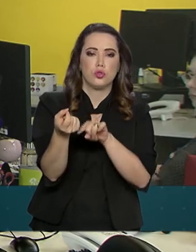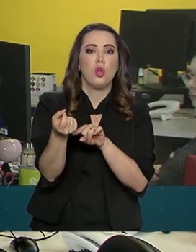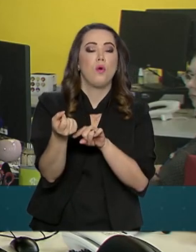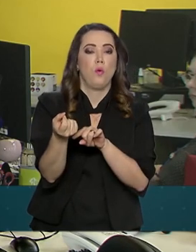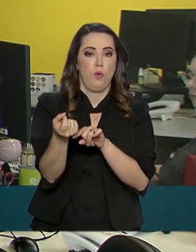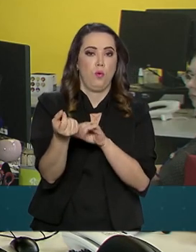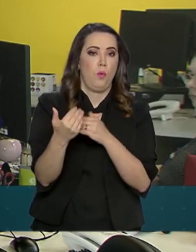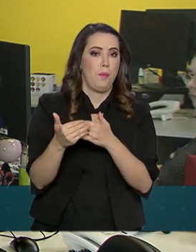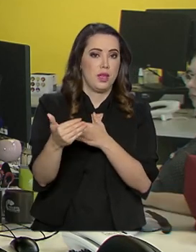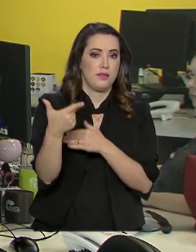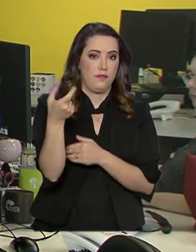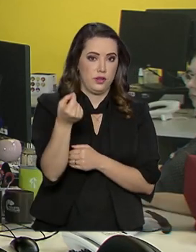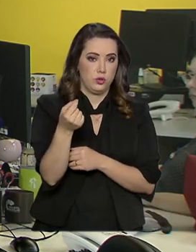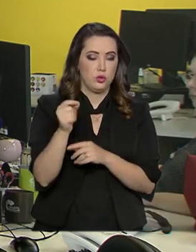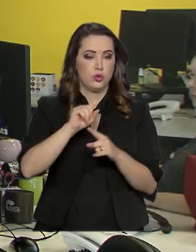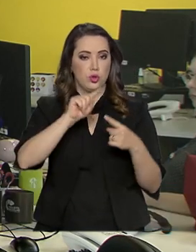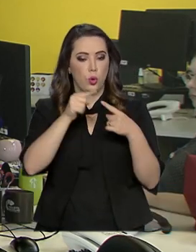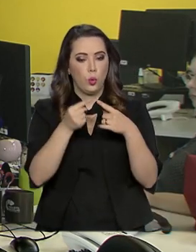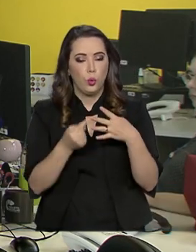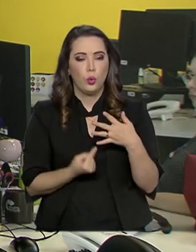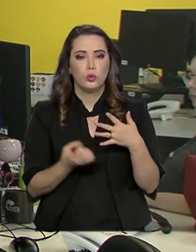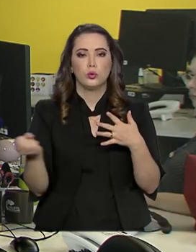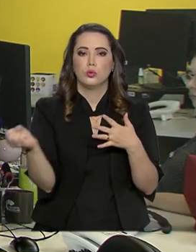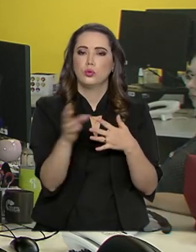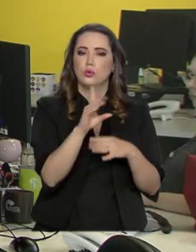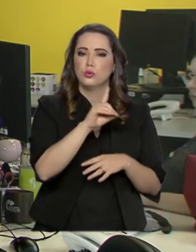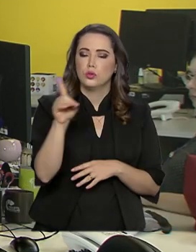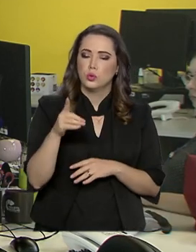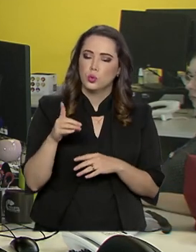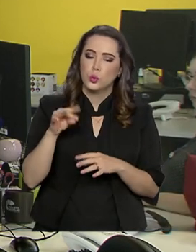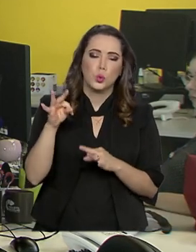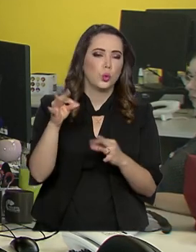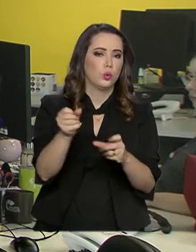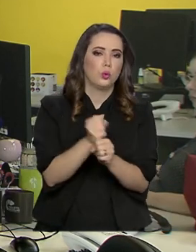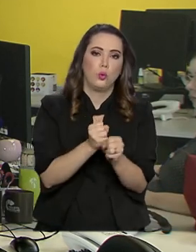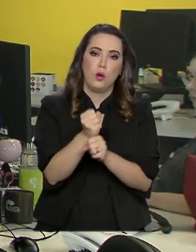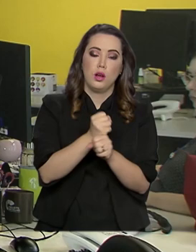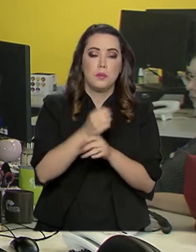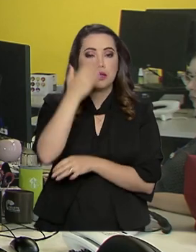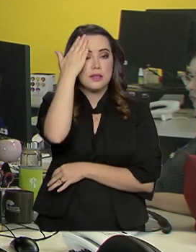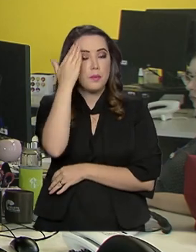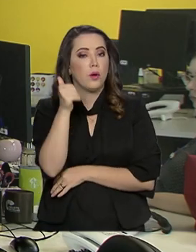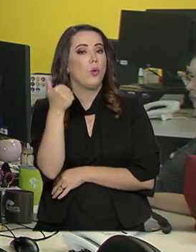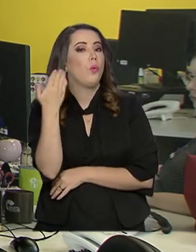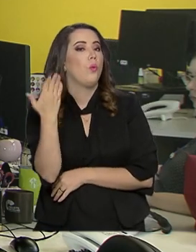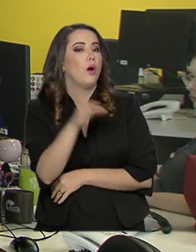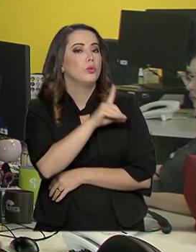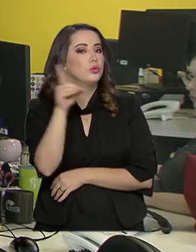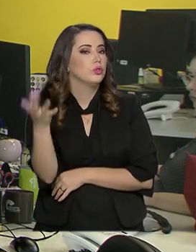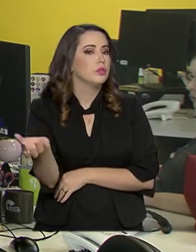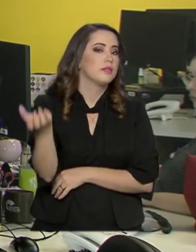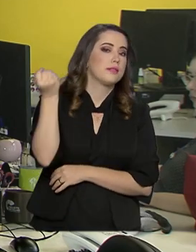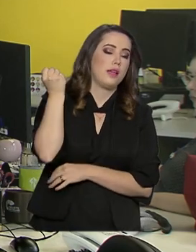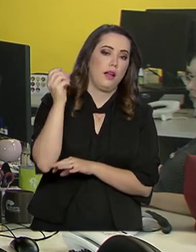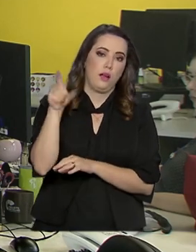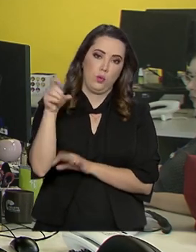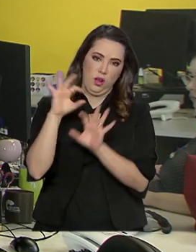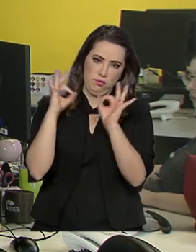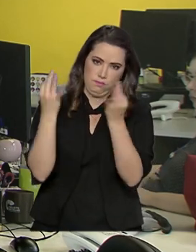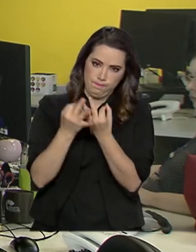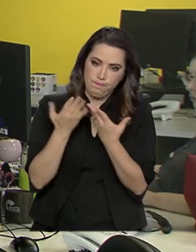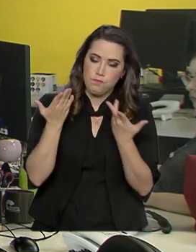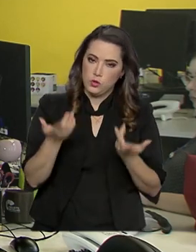será pago de acordo com o novo calendário, que vale para todo o ano de 2020. Para descobrir quando vão receber, os beneficiários devem ficar